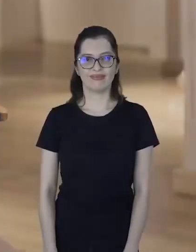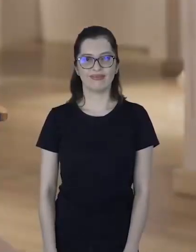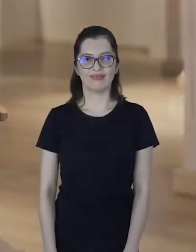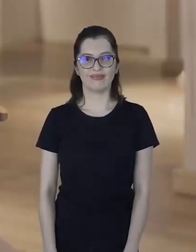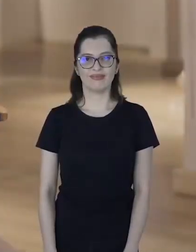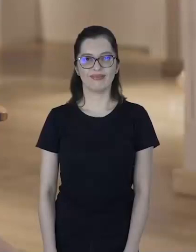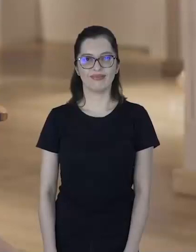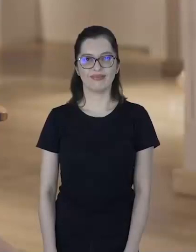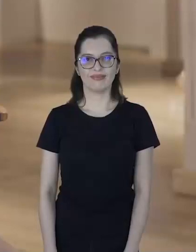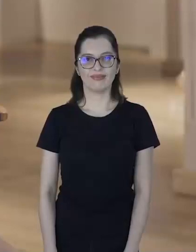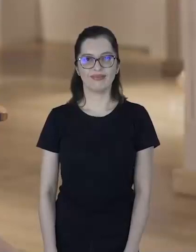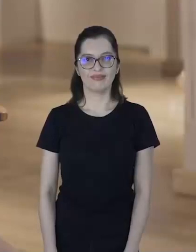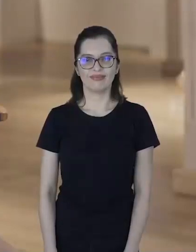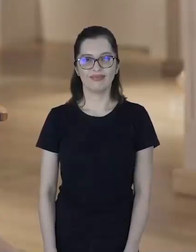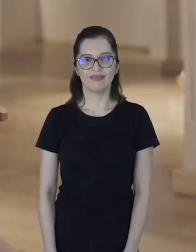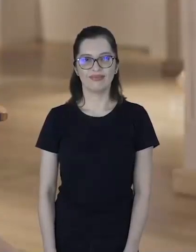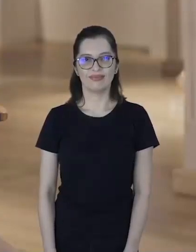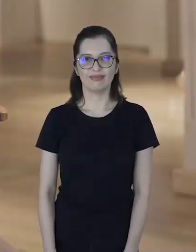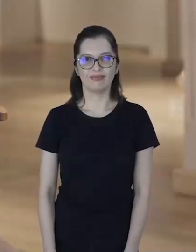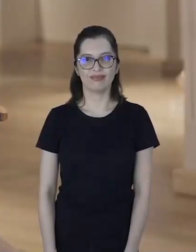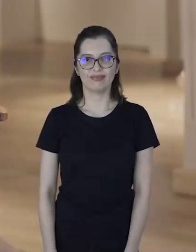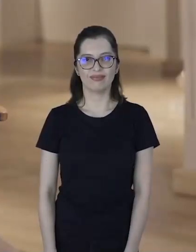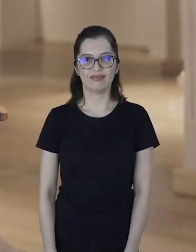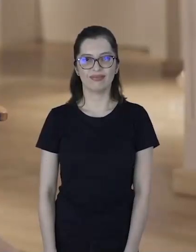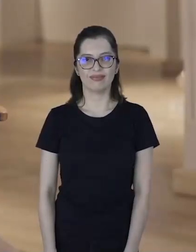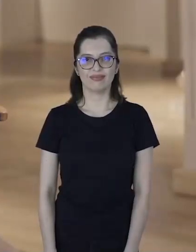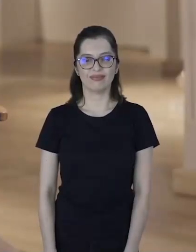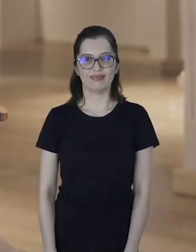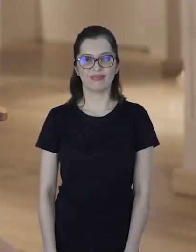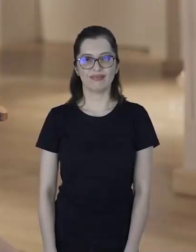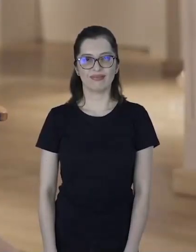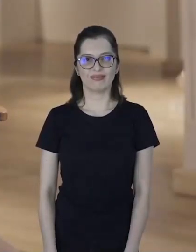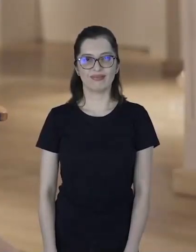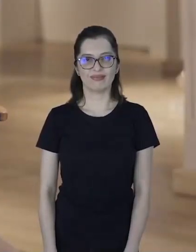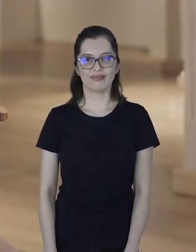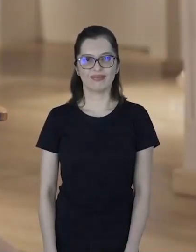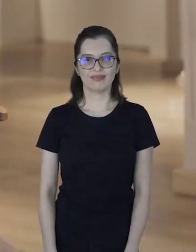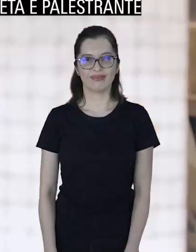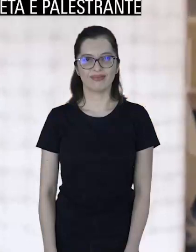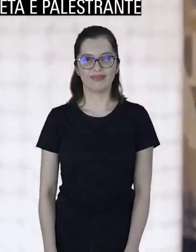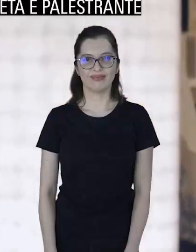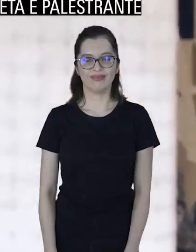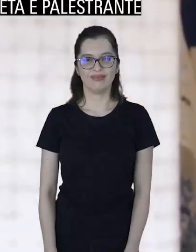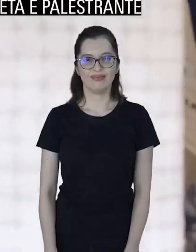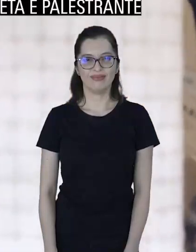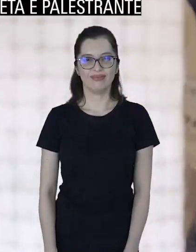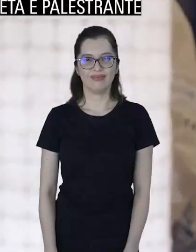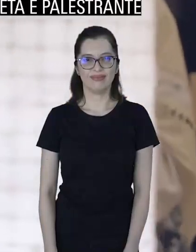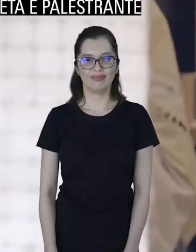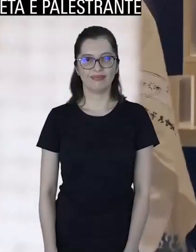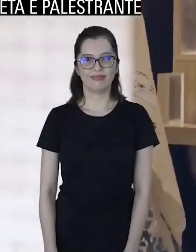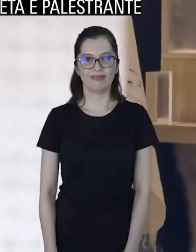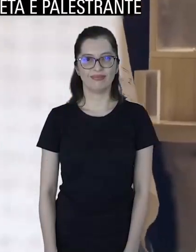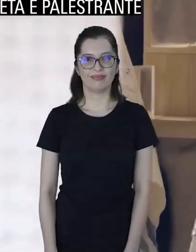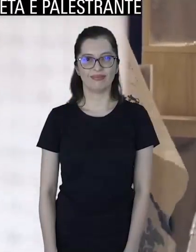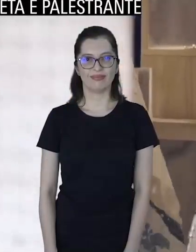uma melhora gradativa, mas ainda faltam algumas coisas a serem ajustadas. Espero que no futuro as coisas melhorem. Adriele da Silva, paratriatleta e